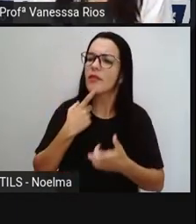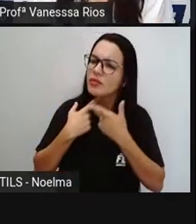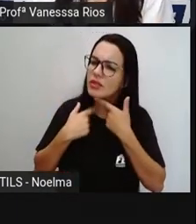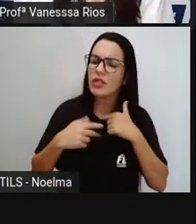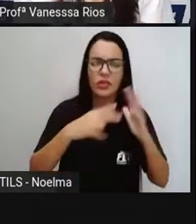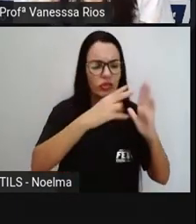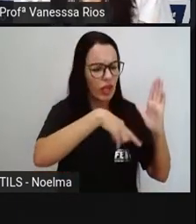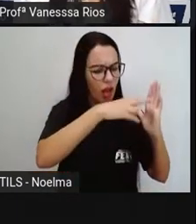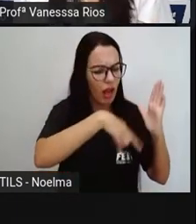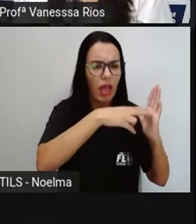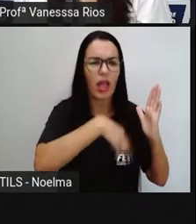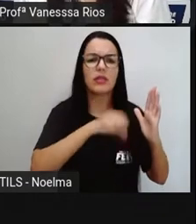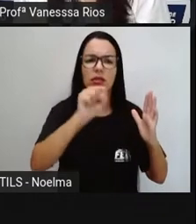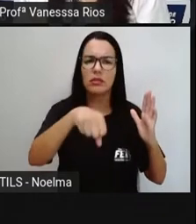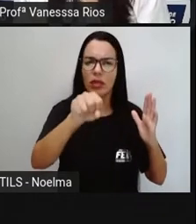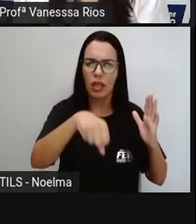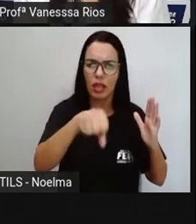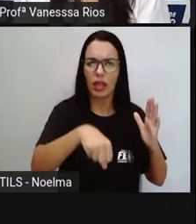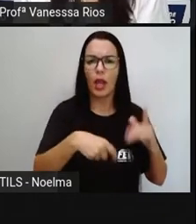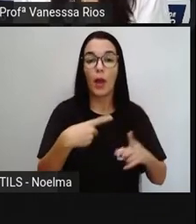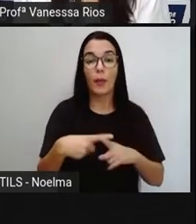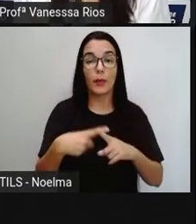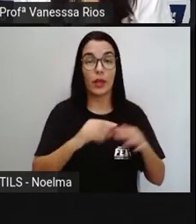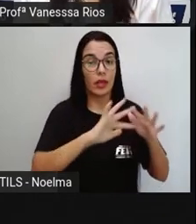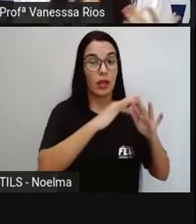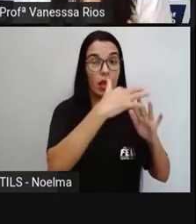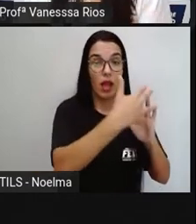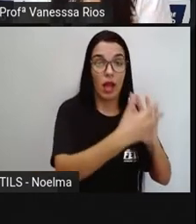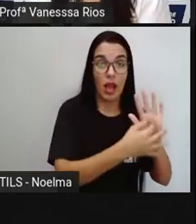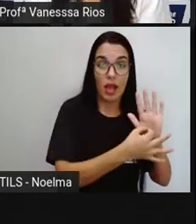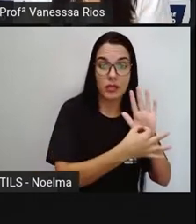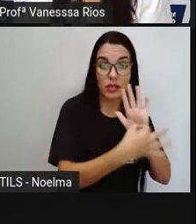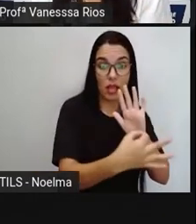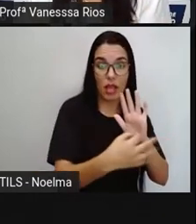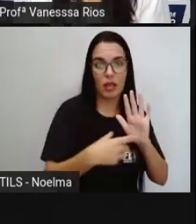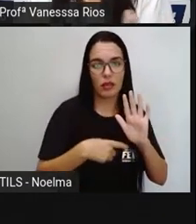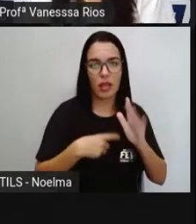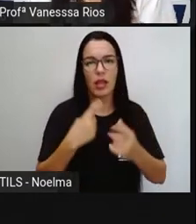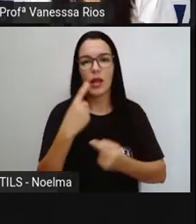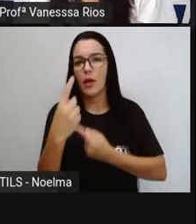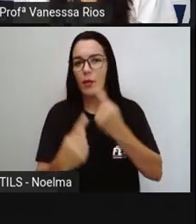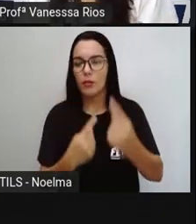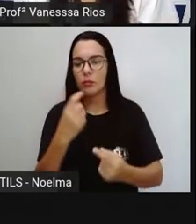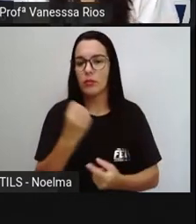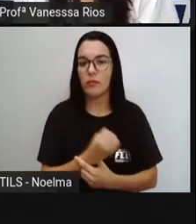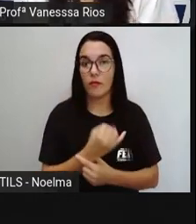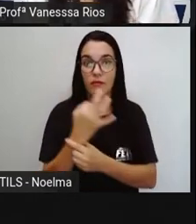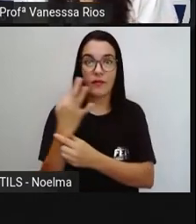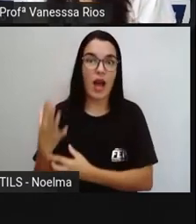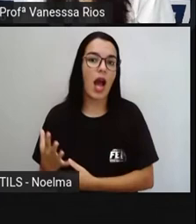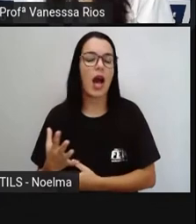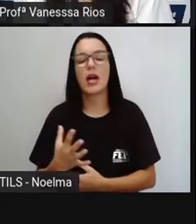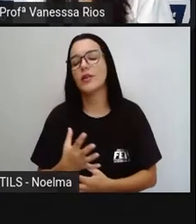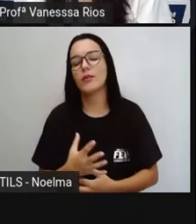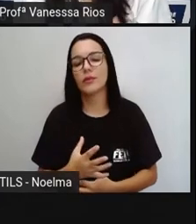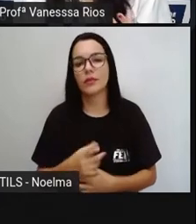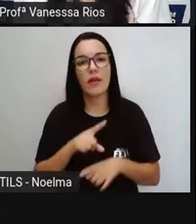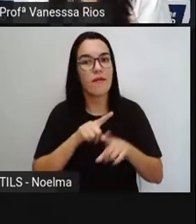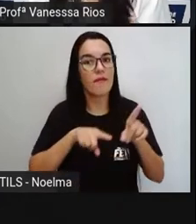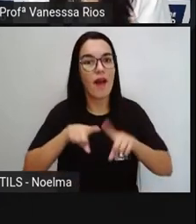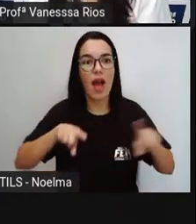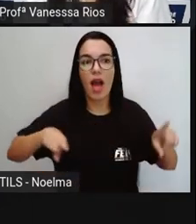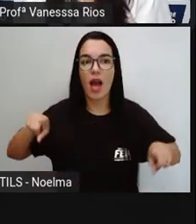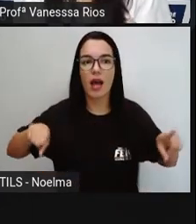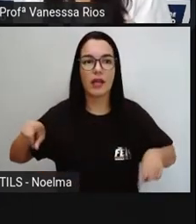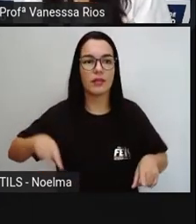a pessoa compre, o que a pessoa use, já que as resenhas podem abordar diversos assuntos. Nesse caso aqui, a Pró trouxe um trechinho de uma